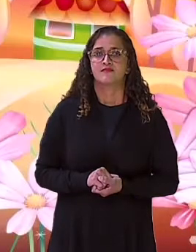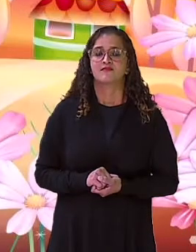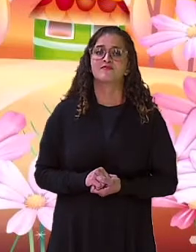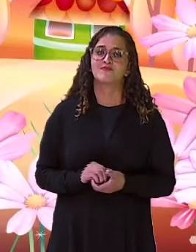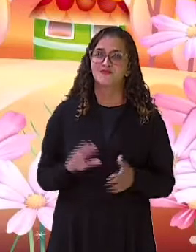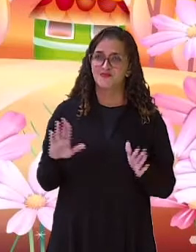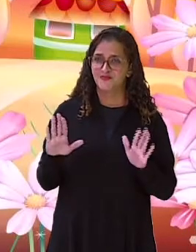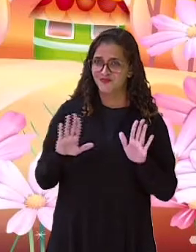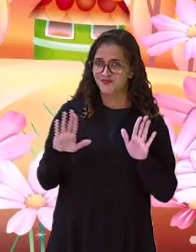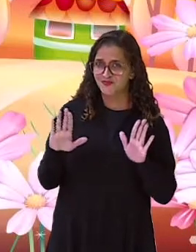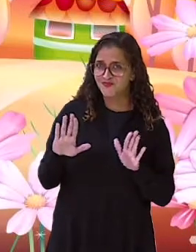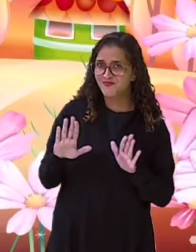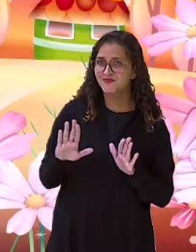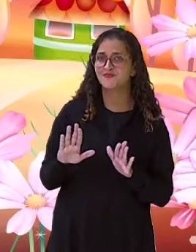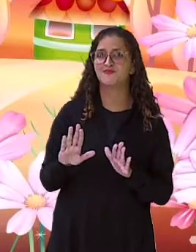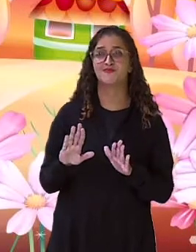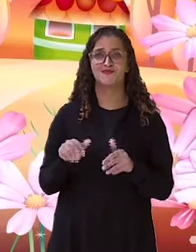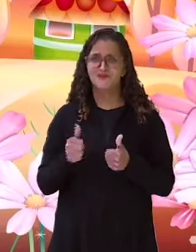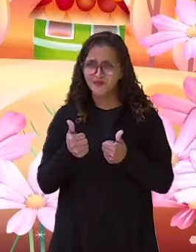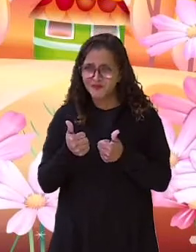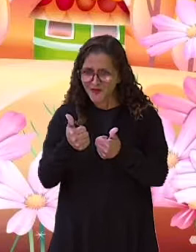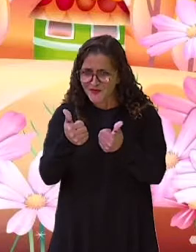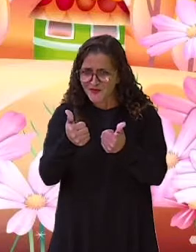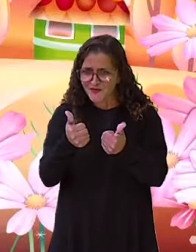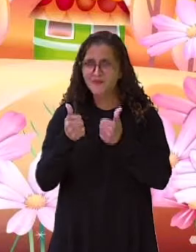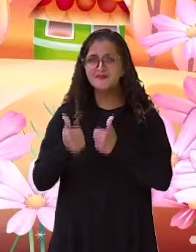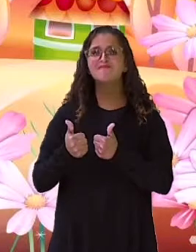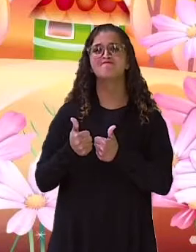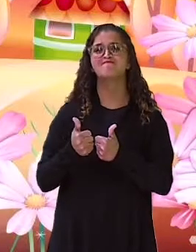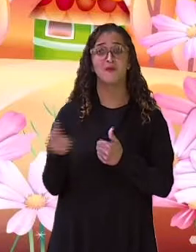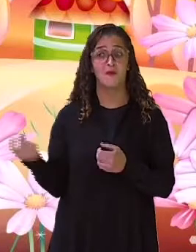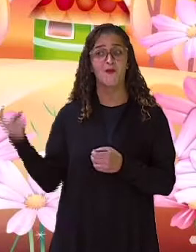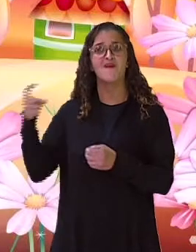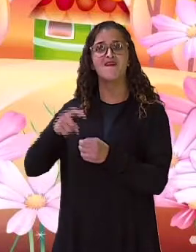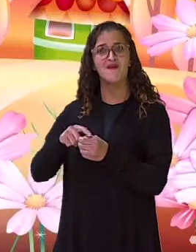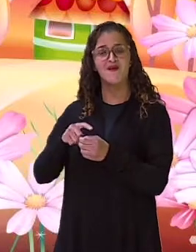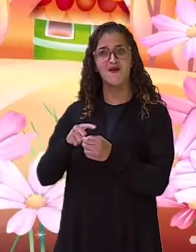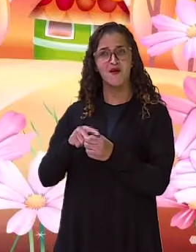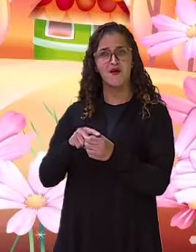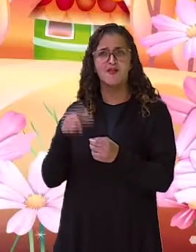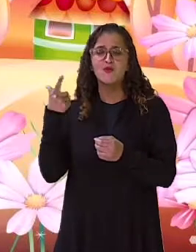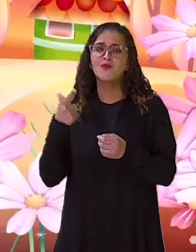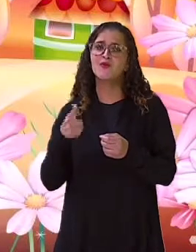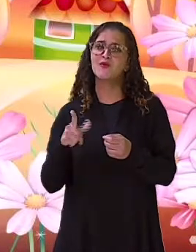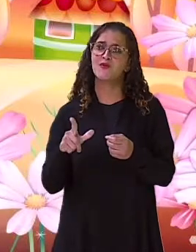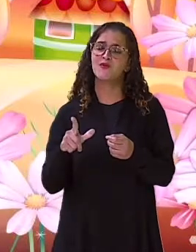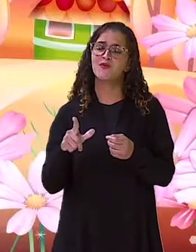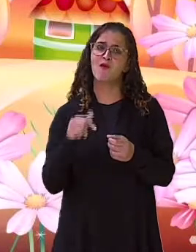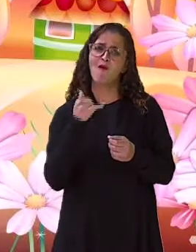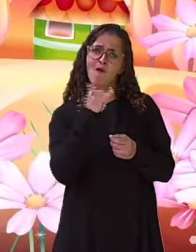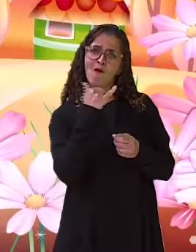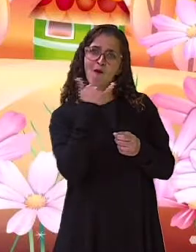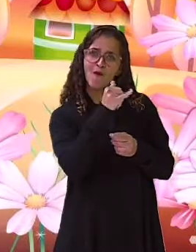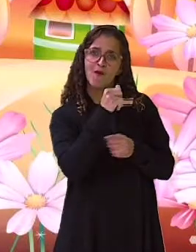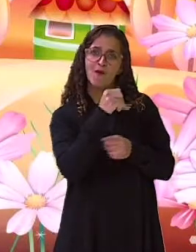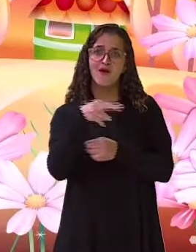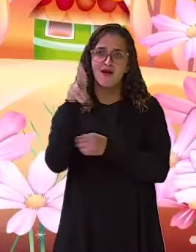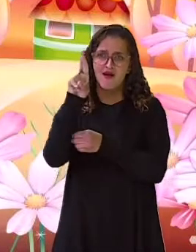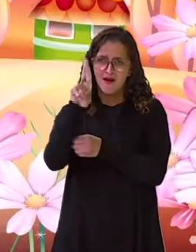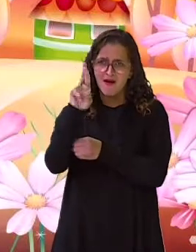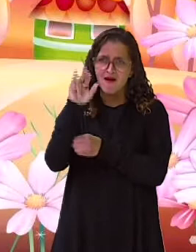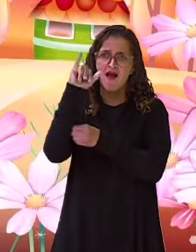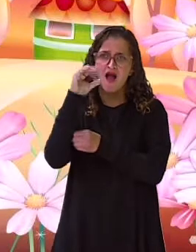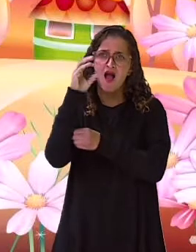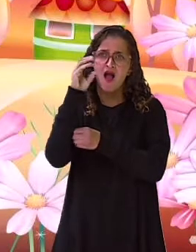Olá, tudo bem com vocês? Estou de volta para contar mais um conto de Ricardo Azevedo.